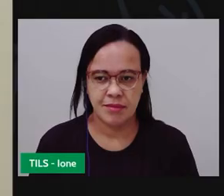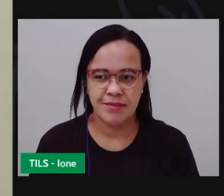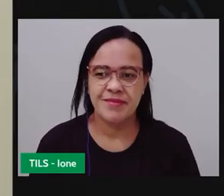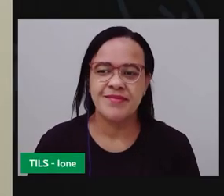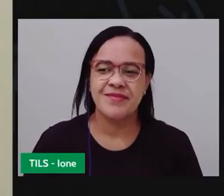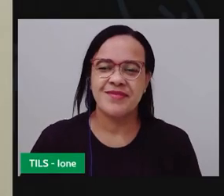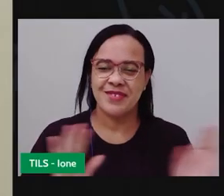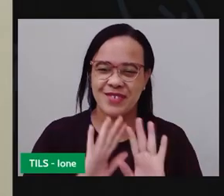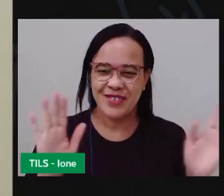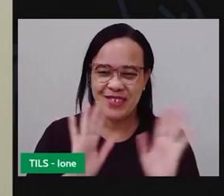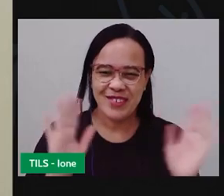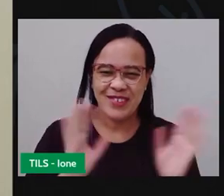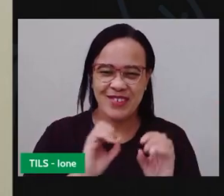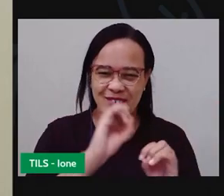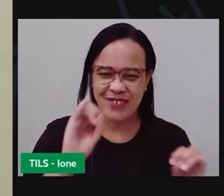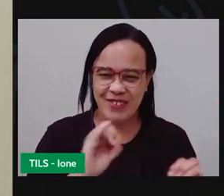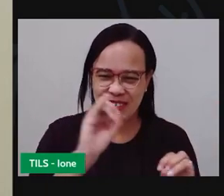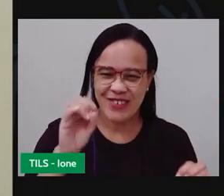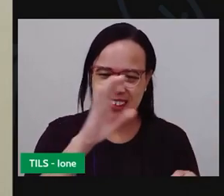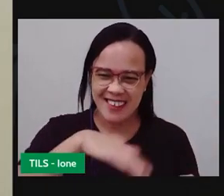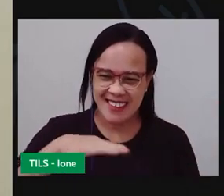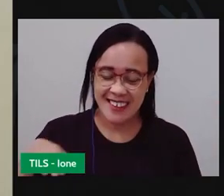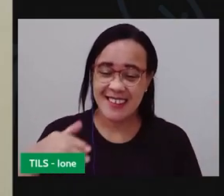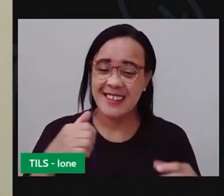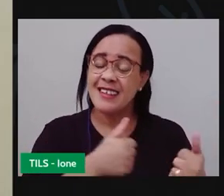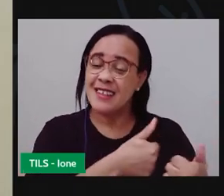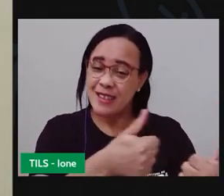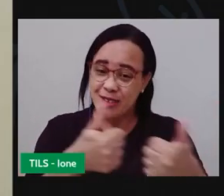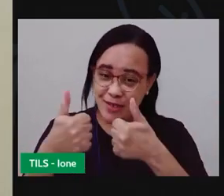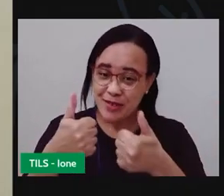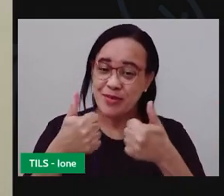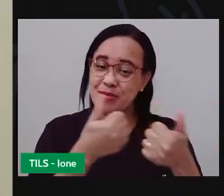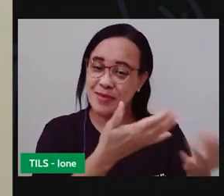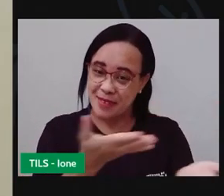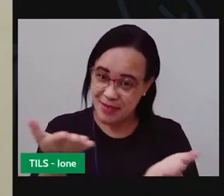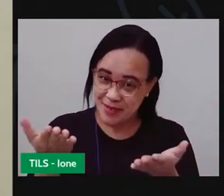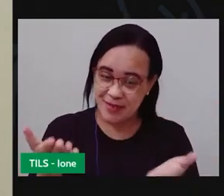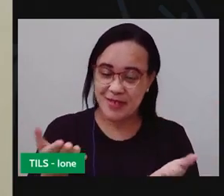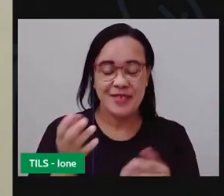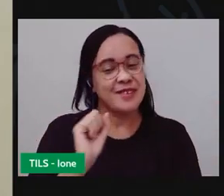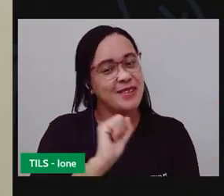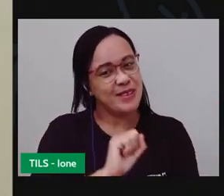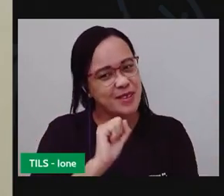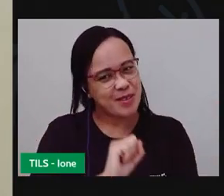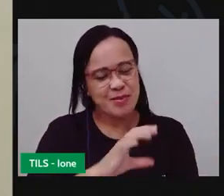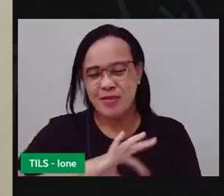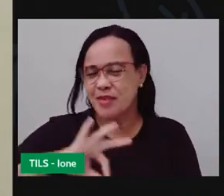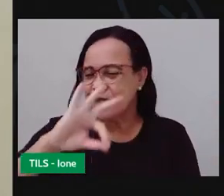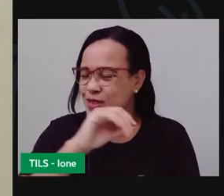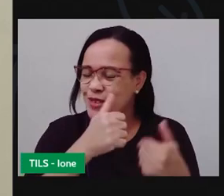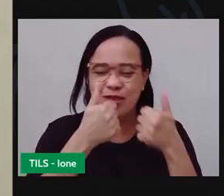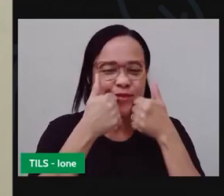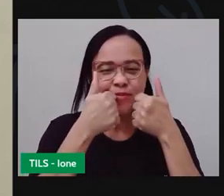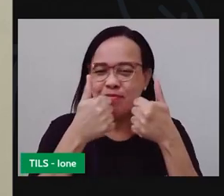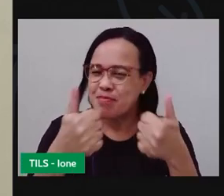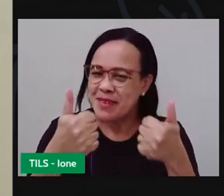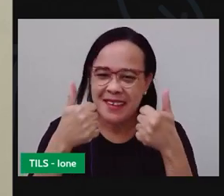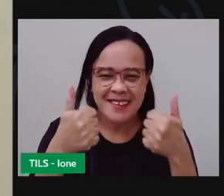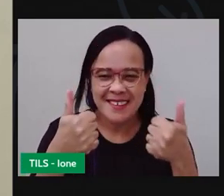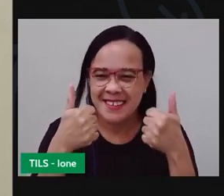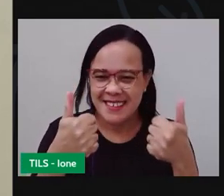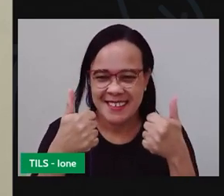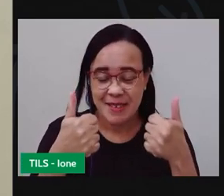Olá, crianças! Tudo bem com vocês? Espero que estejam todos muito bem e,